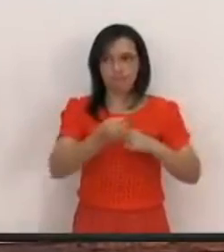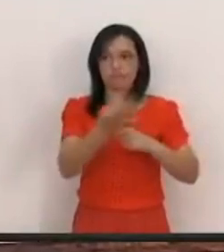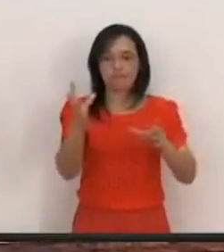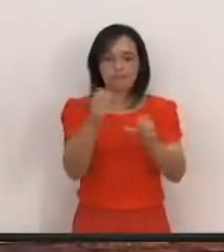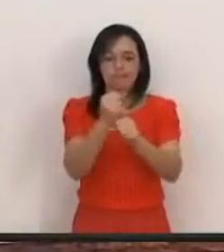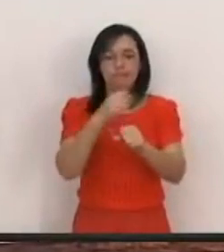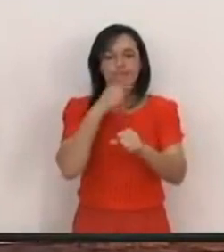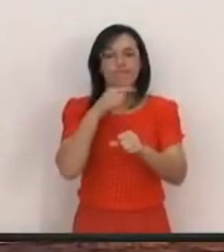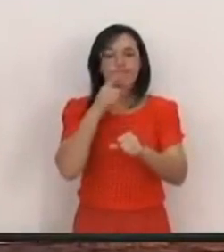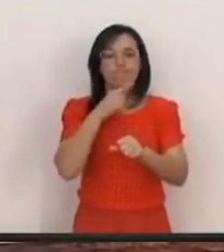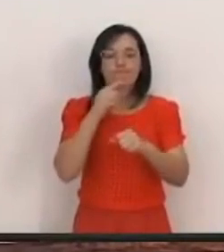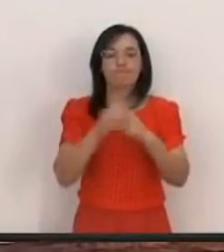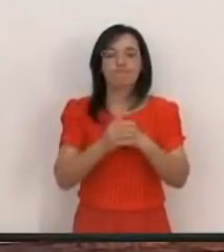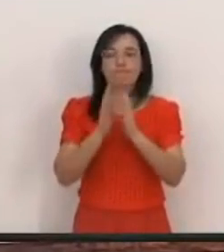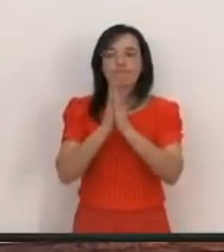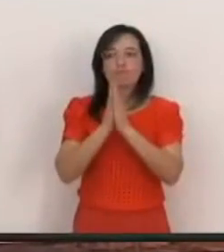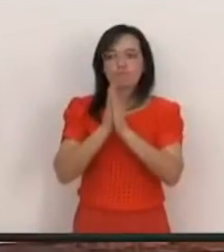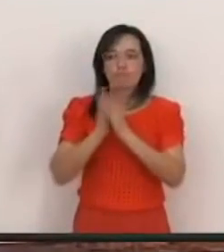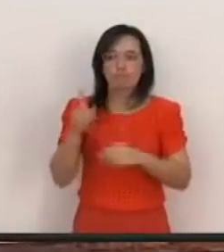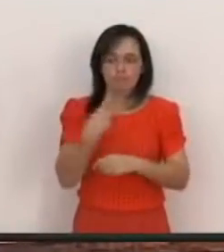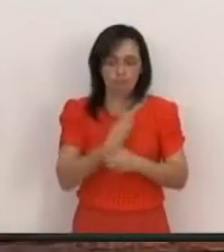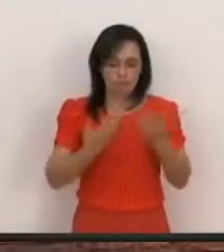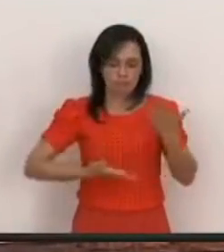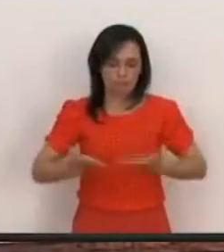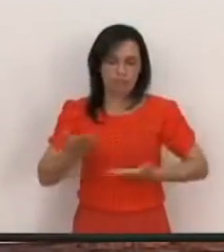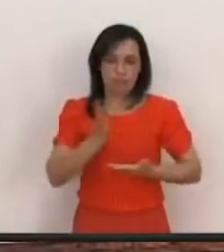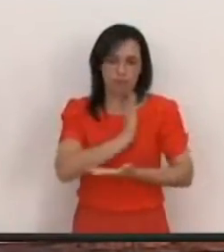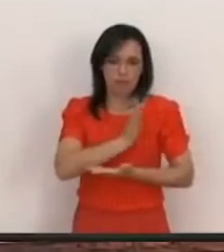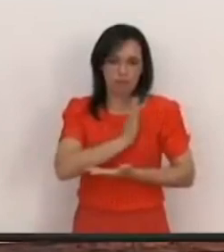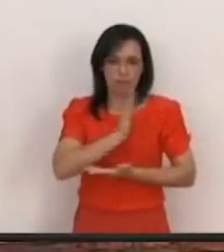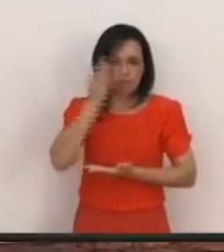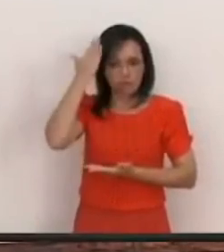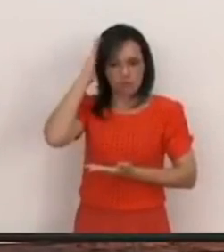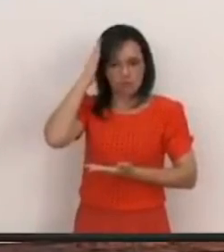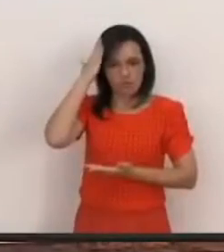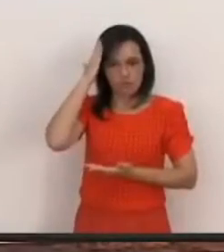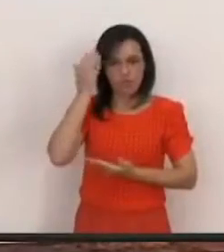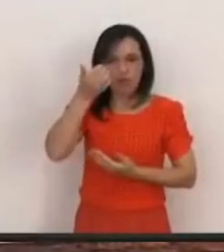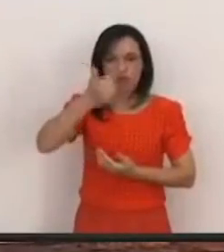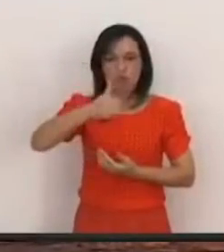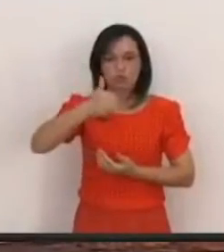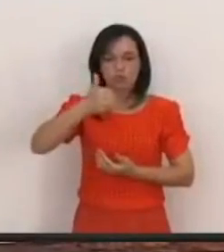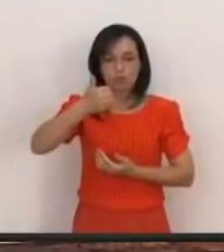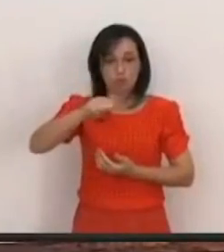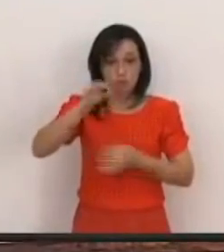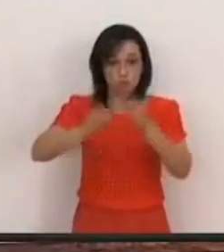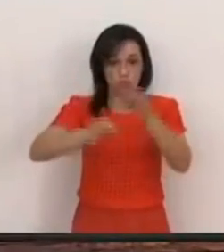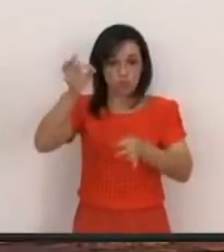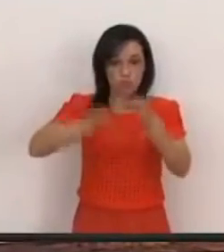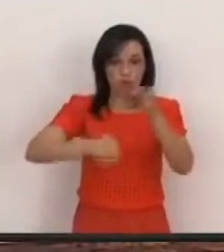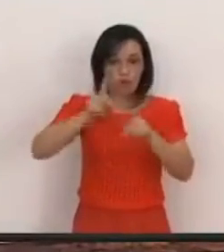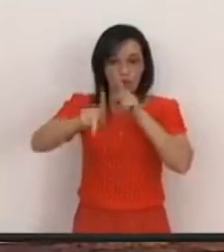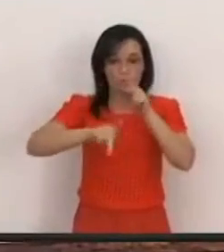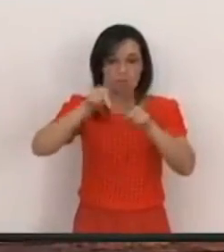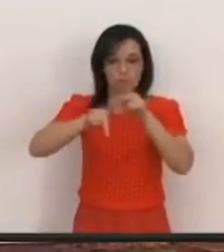contar Dá pois Ao teu servo Coração compreensível Para julgar Ao teu povo Para que prudentemente